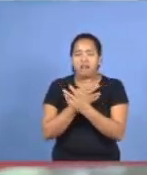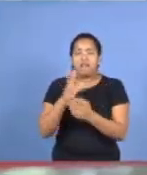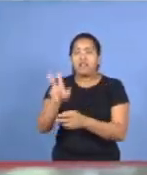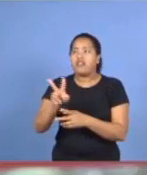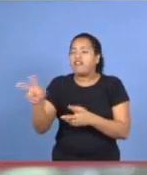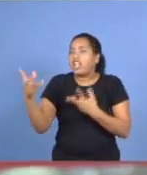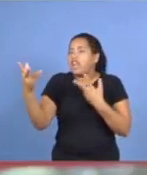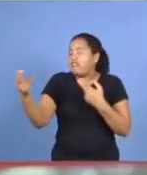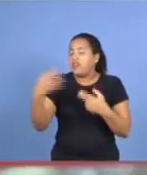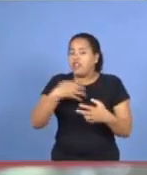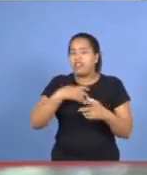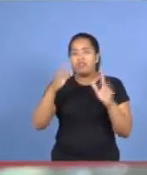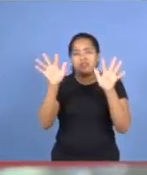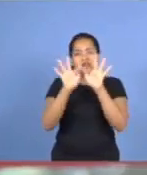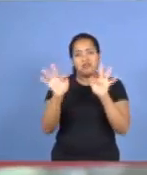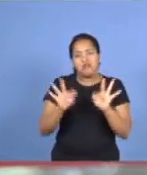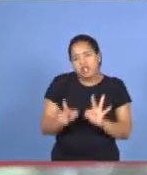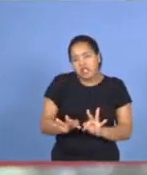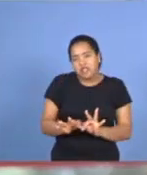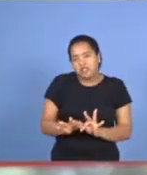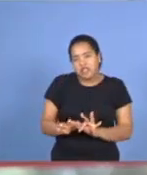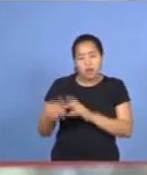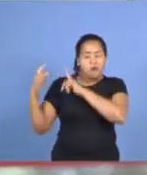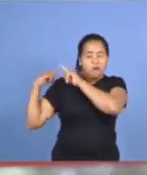feliz. Eu sou muito conservador.